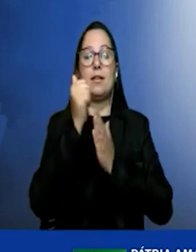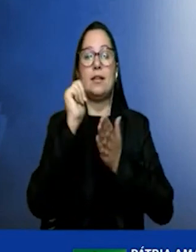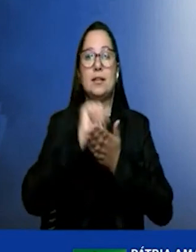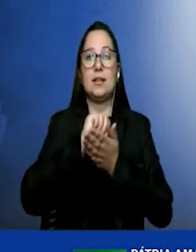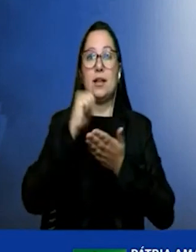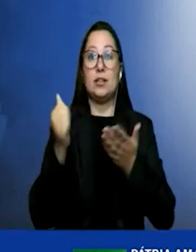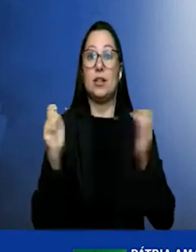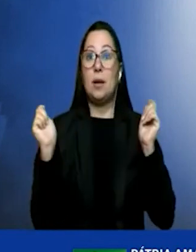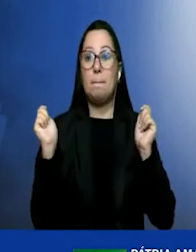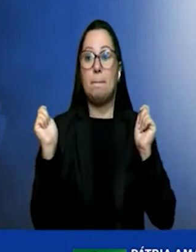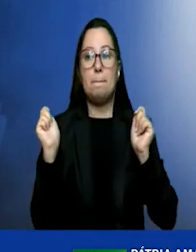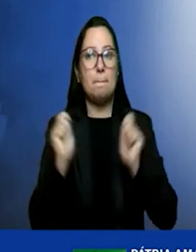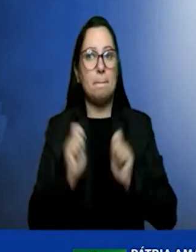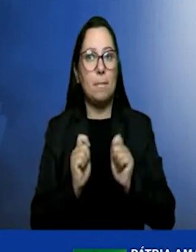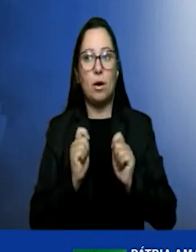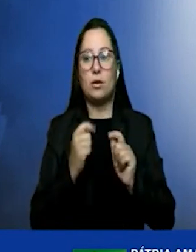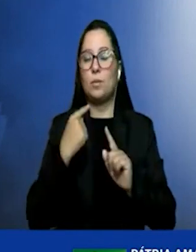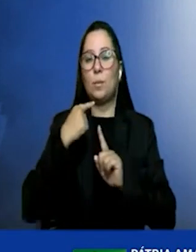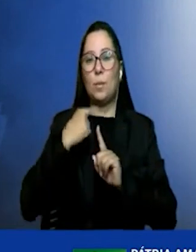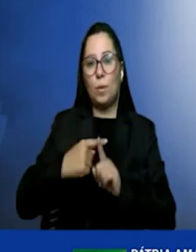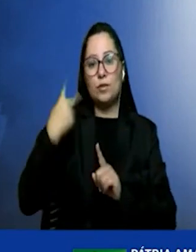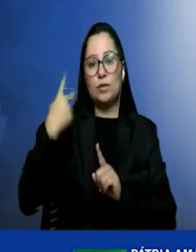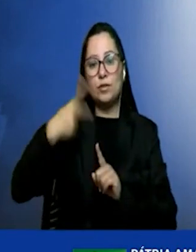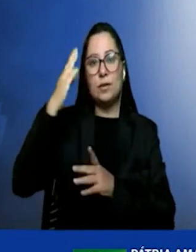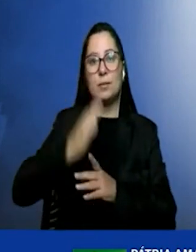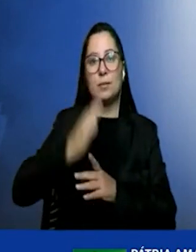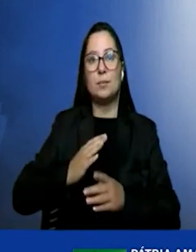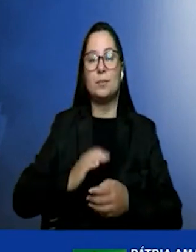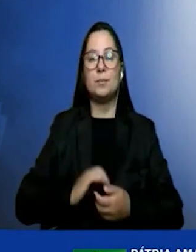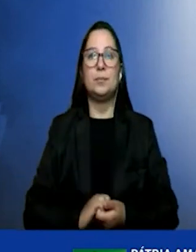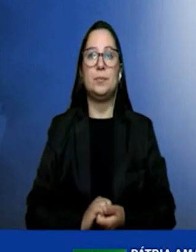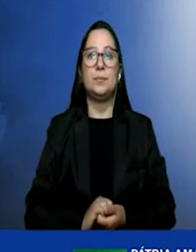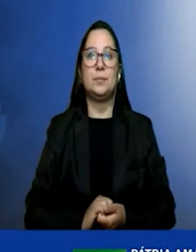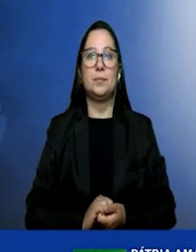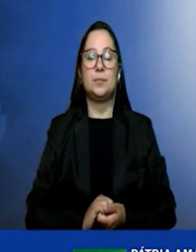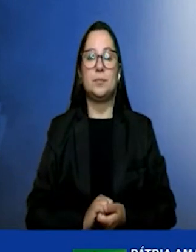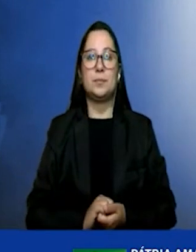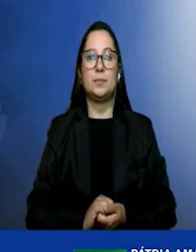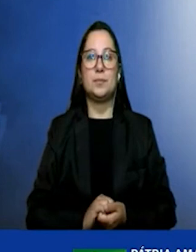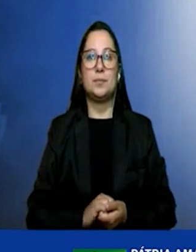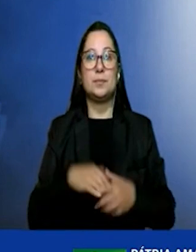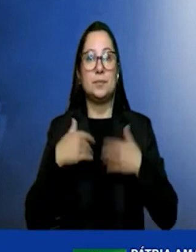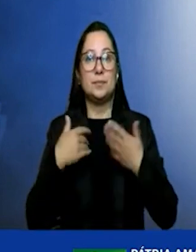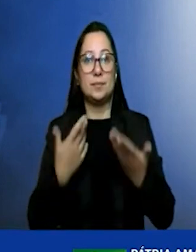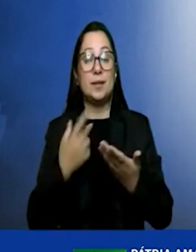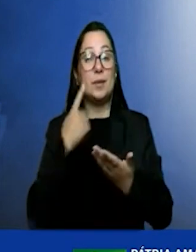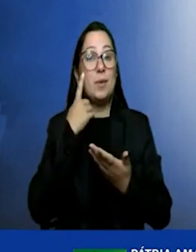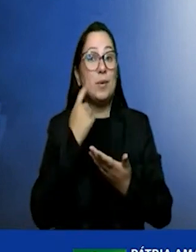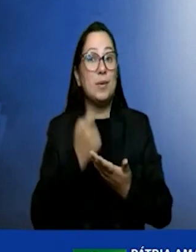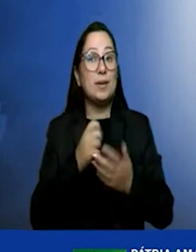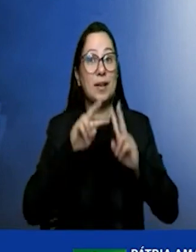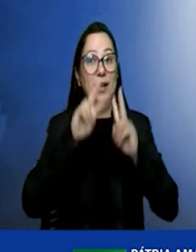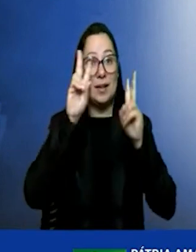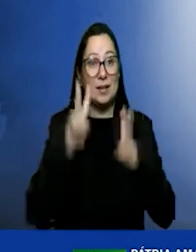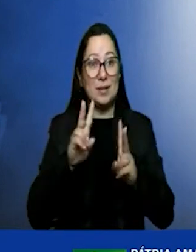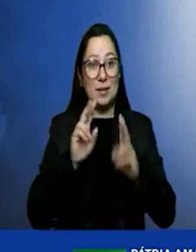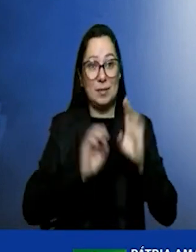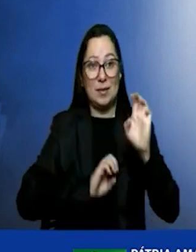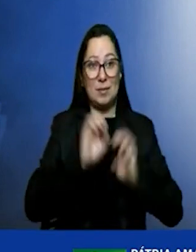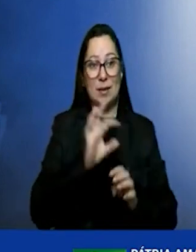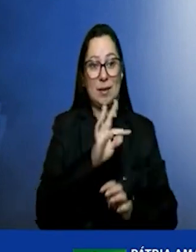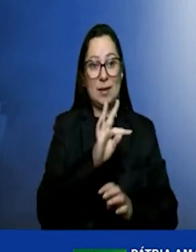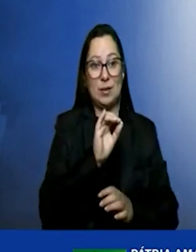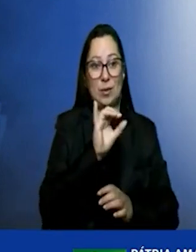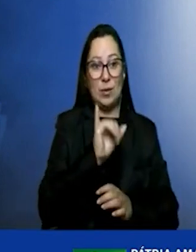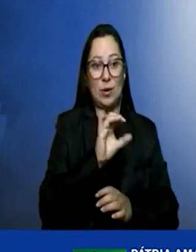extremamente positiva para o Brasil. Eu finalizo por aqui. Uma curiosidade sobre a Toyota. Quando vocês veem... O logo da